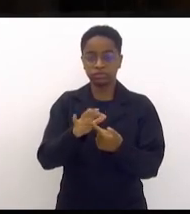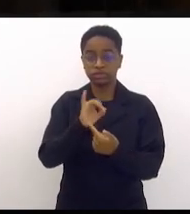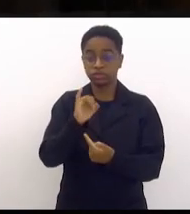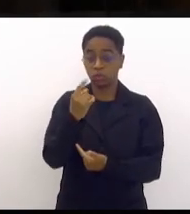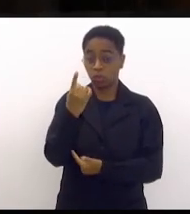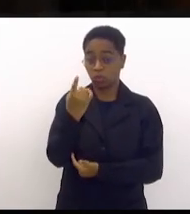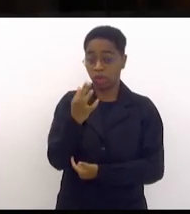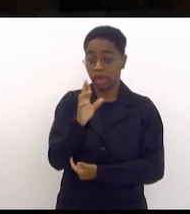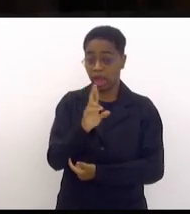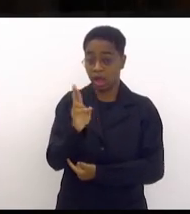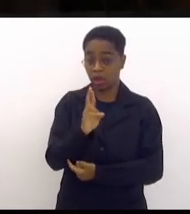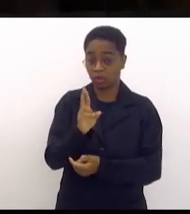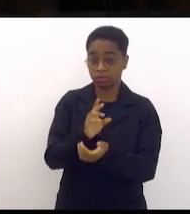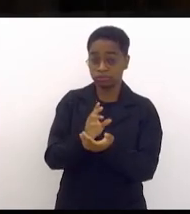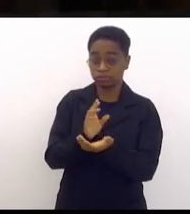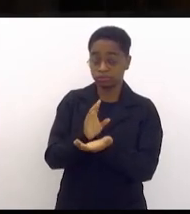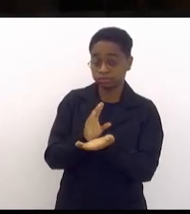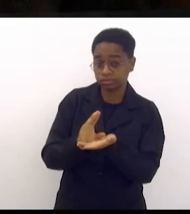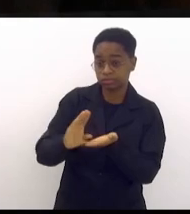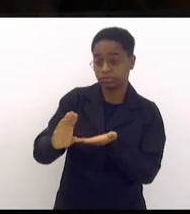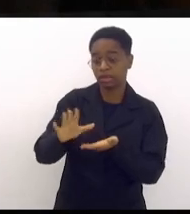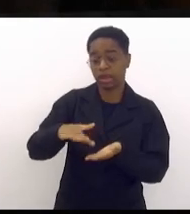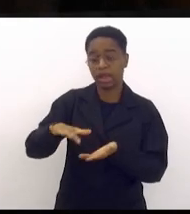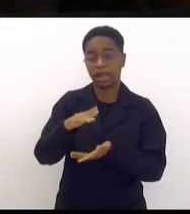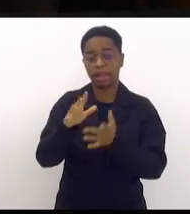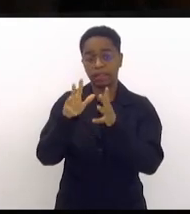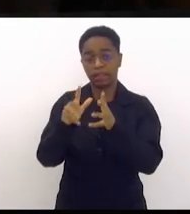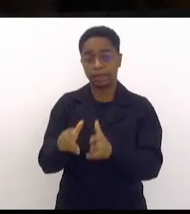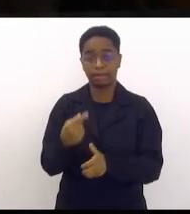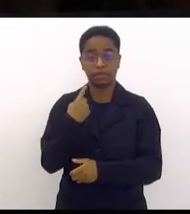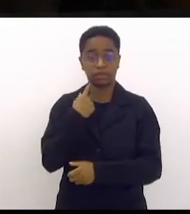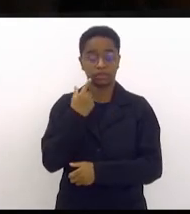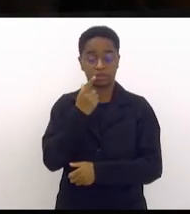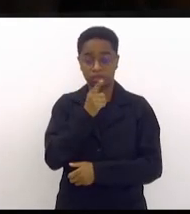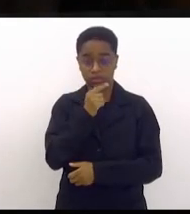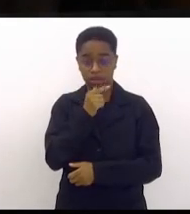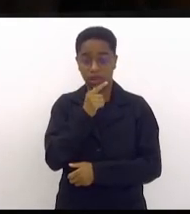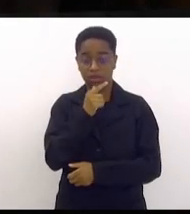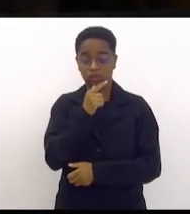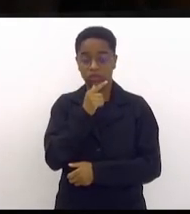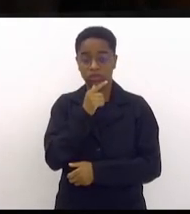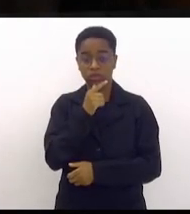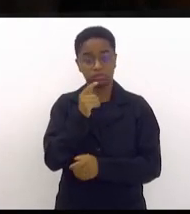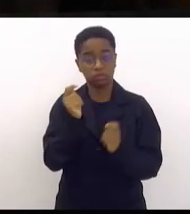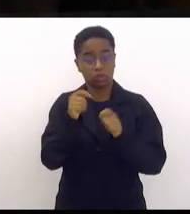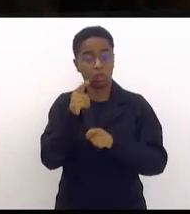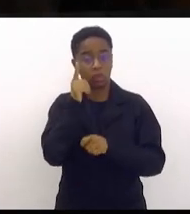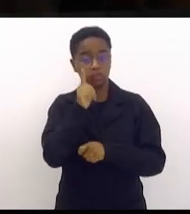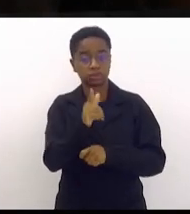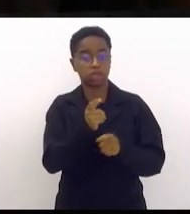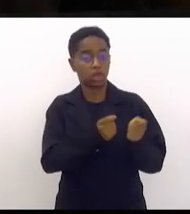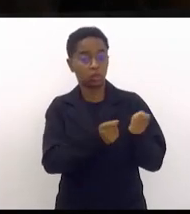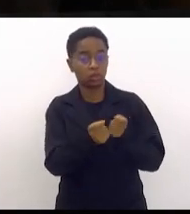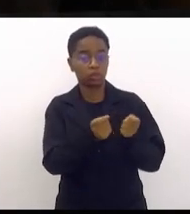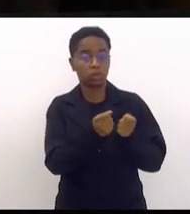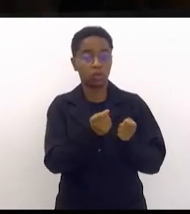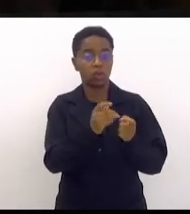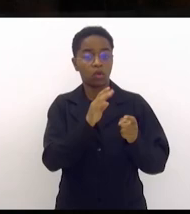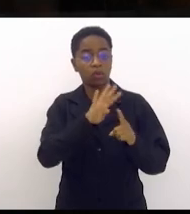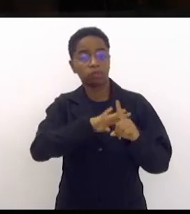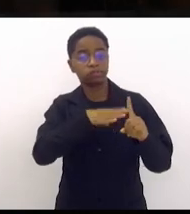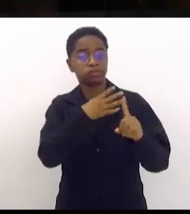investido em saneamento básico, se se economiza quatro vezes mais em